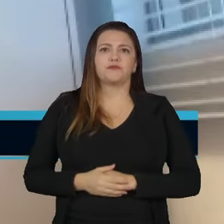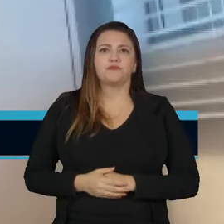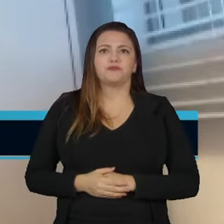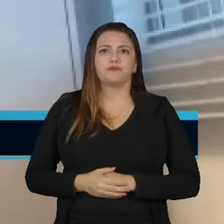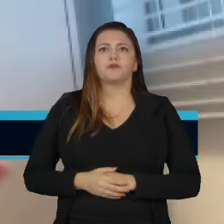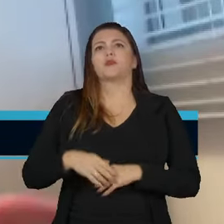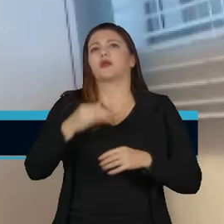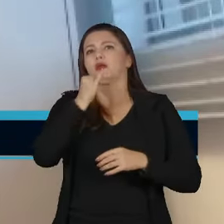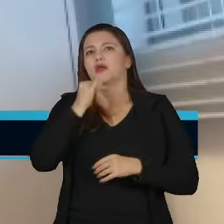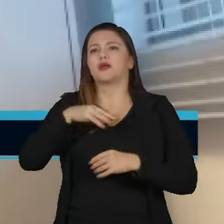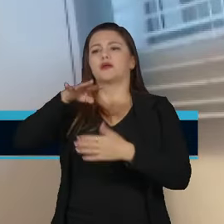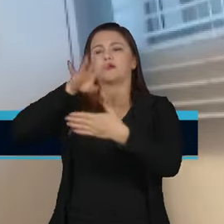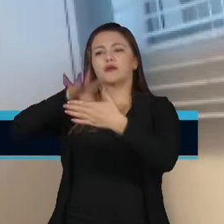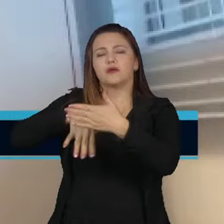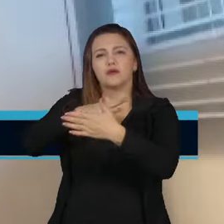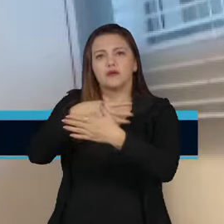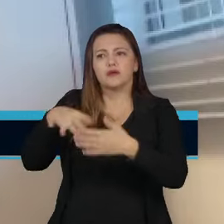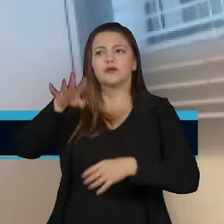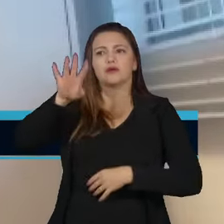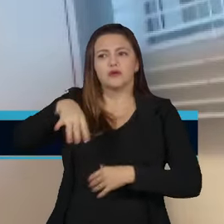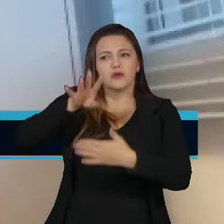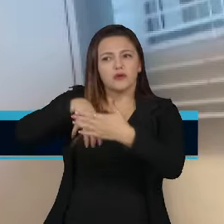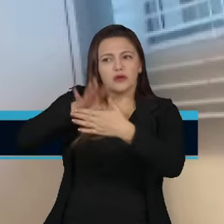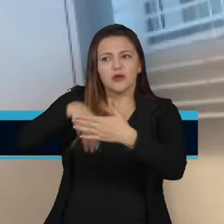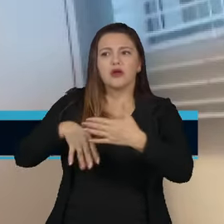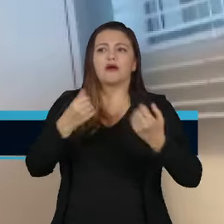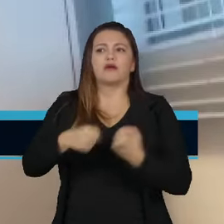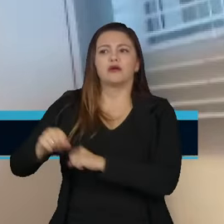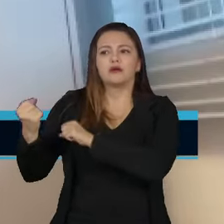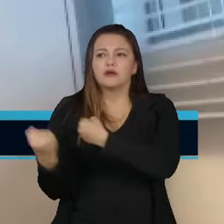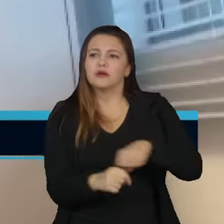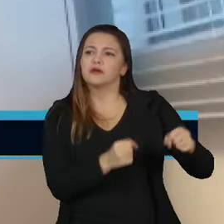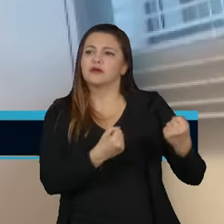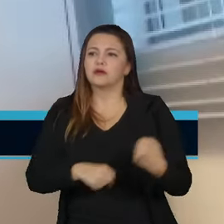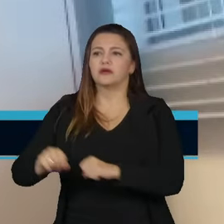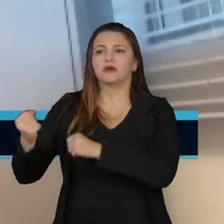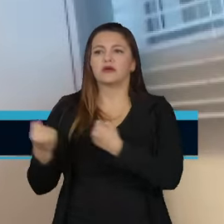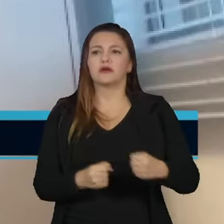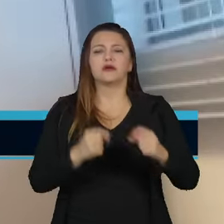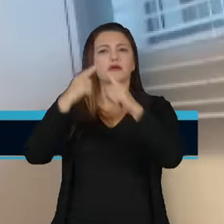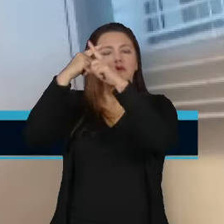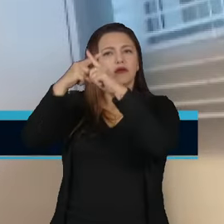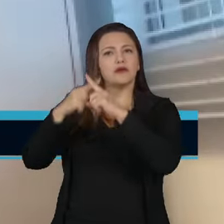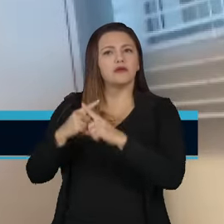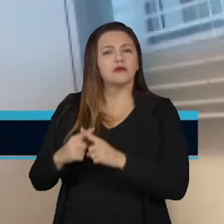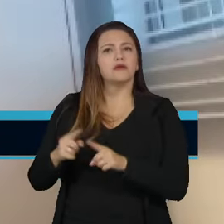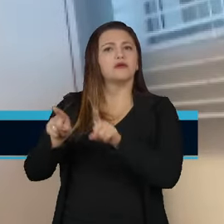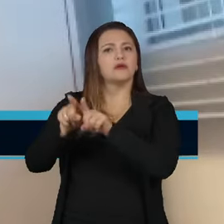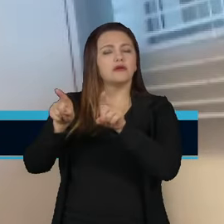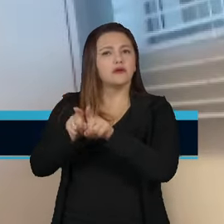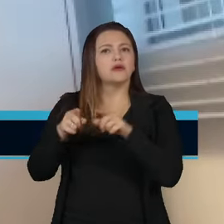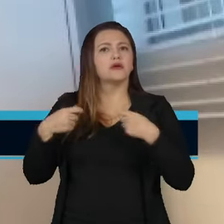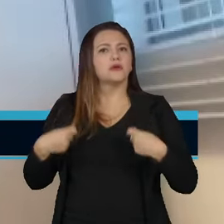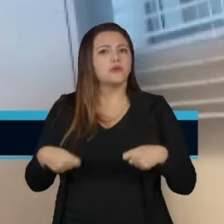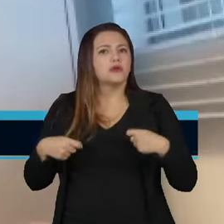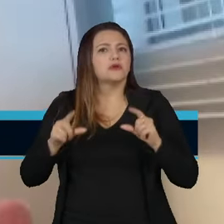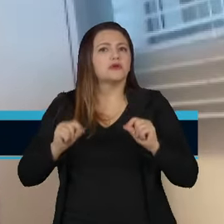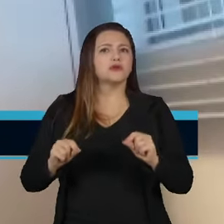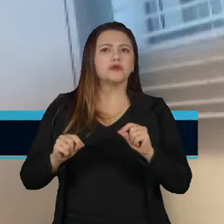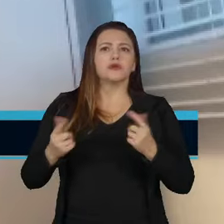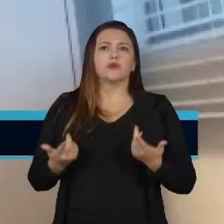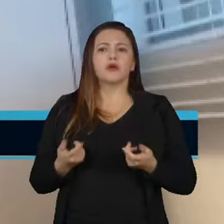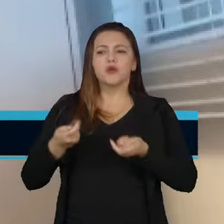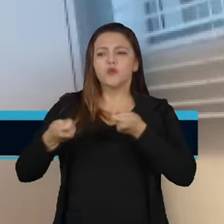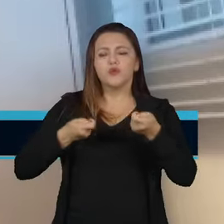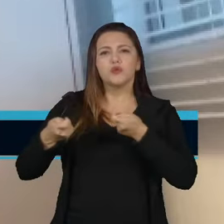Barcelona, Veneza, Amsterdã, é compactuar com essa ideia que o turismo predatório está em